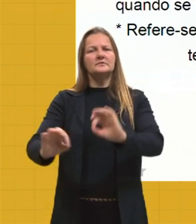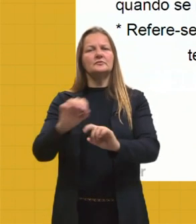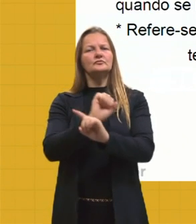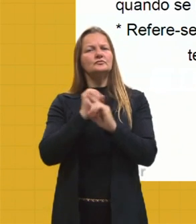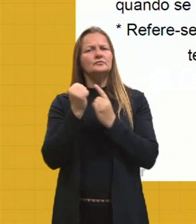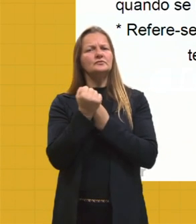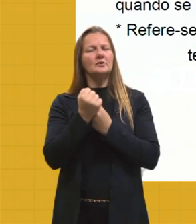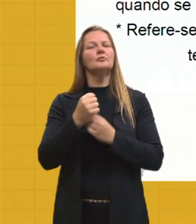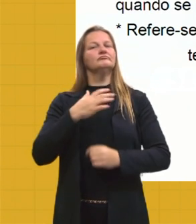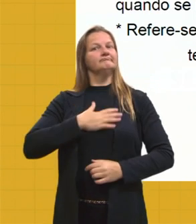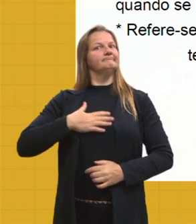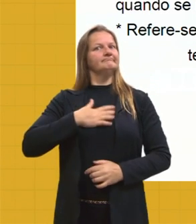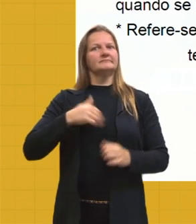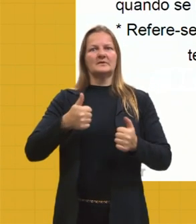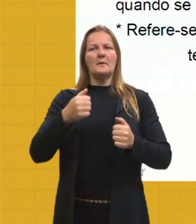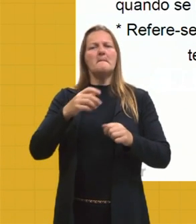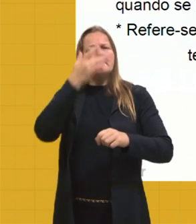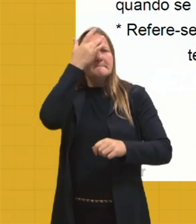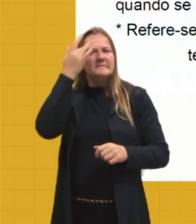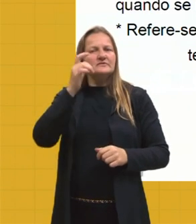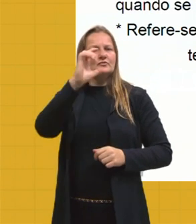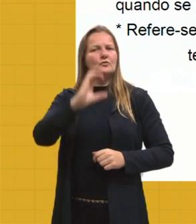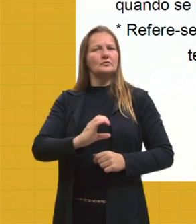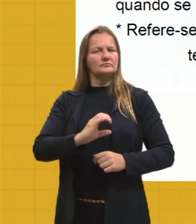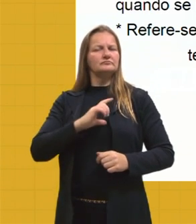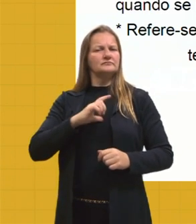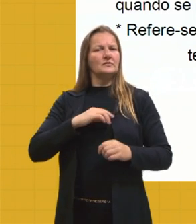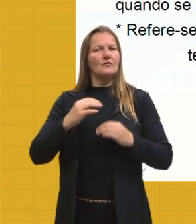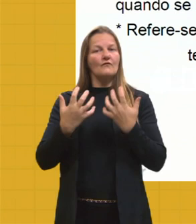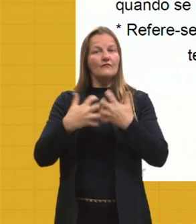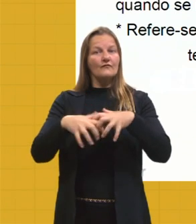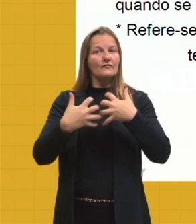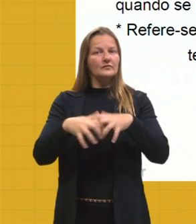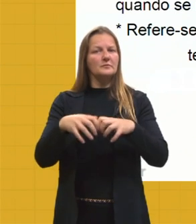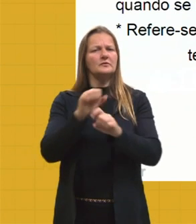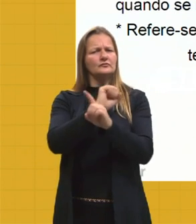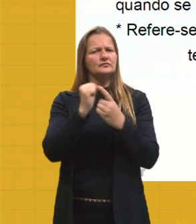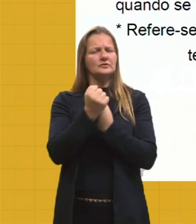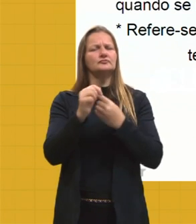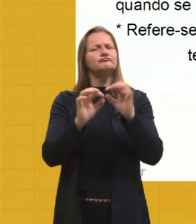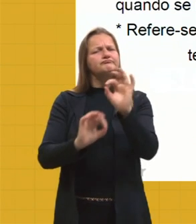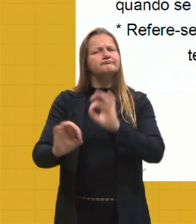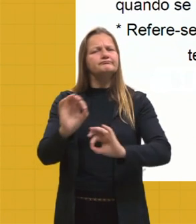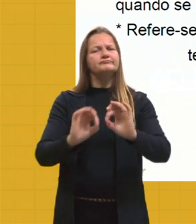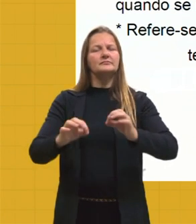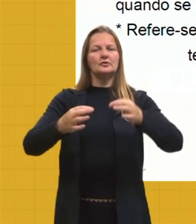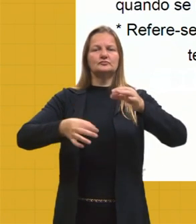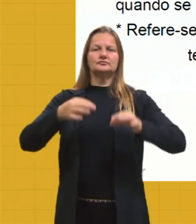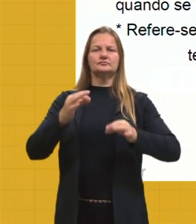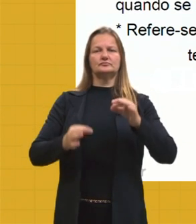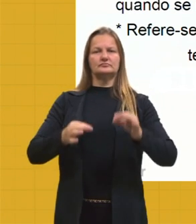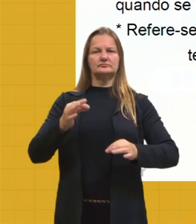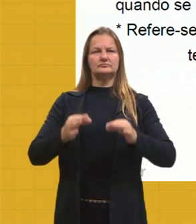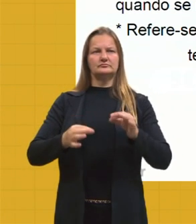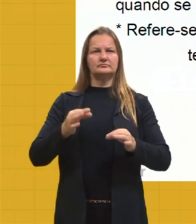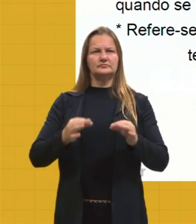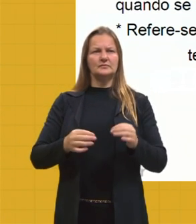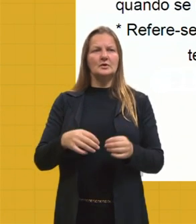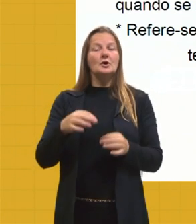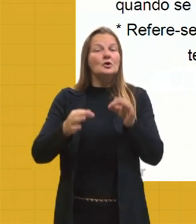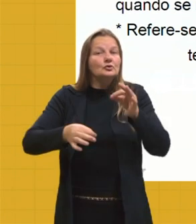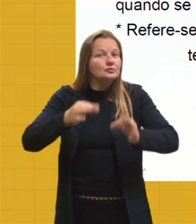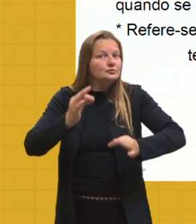satisfatória para que a sociedade funcione de maneira organizada e justa. Essa palavra